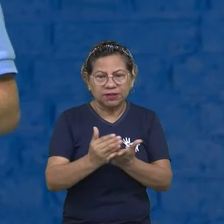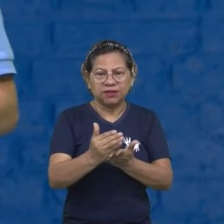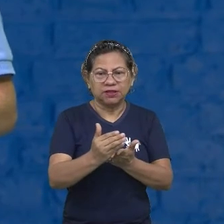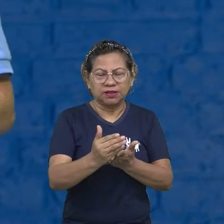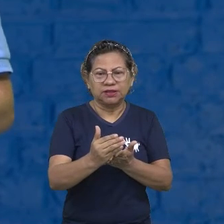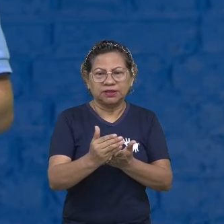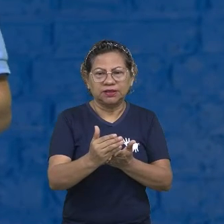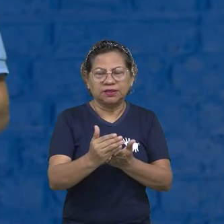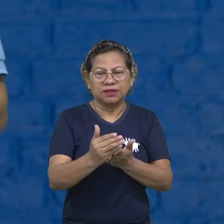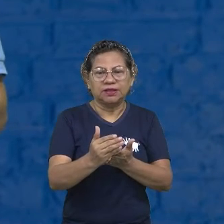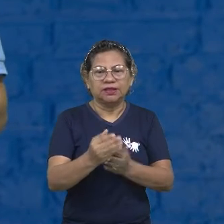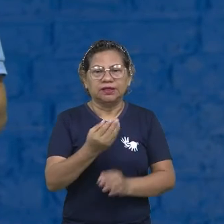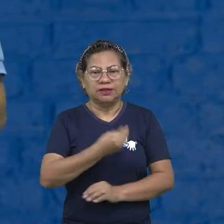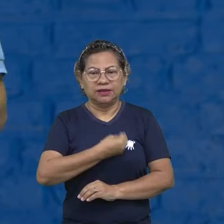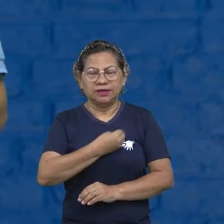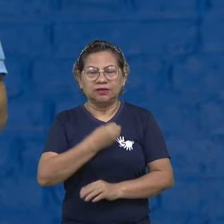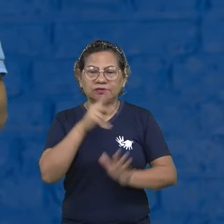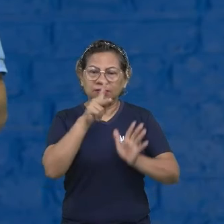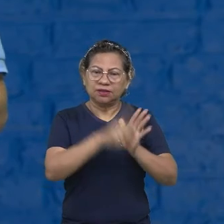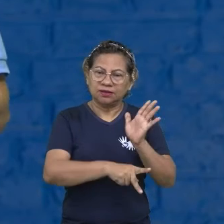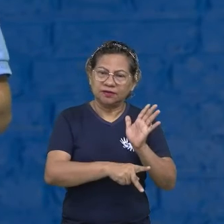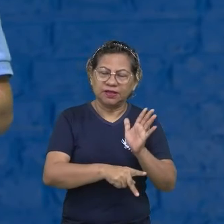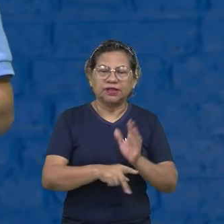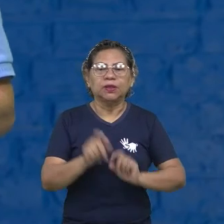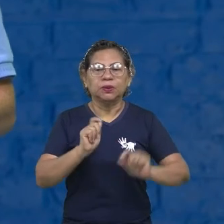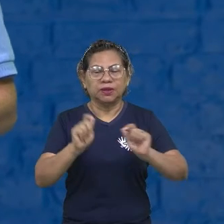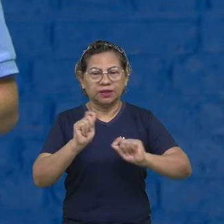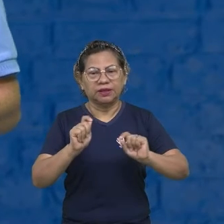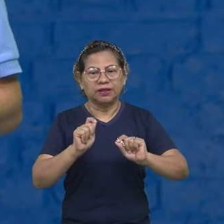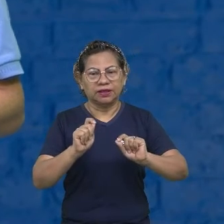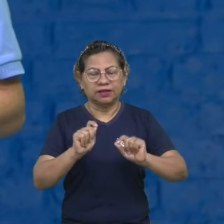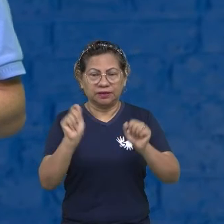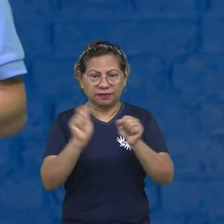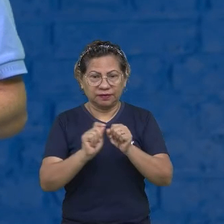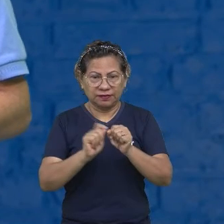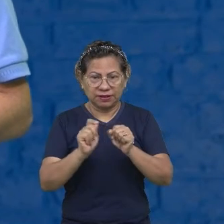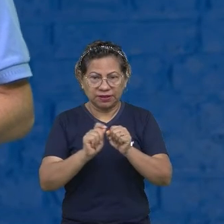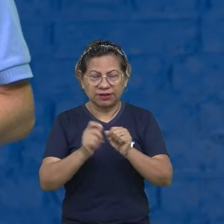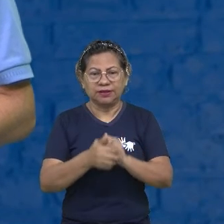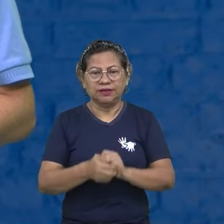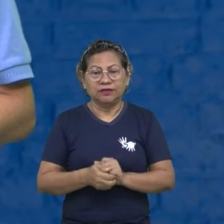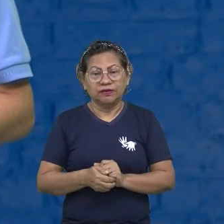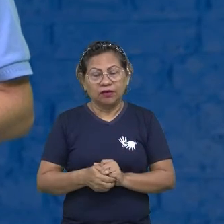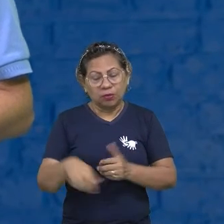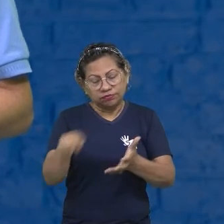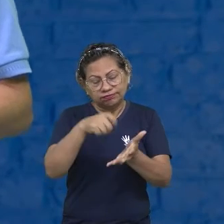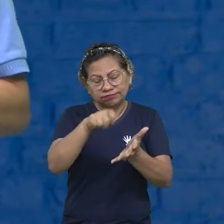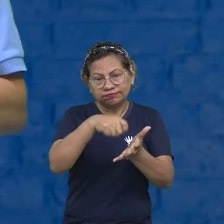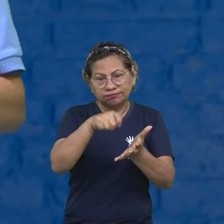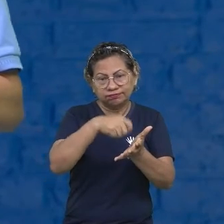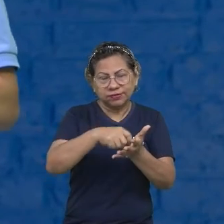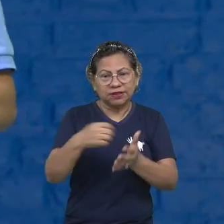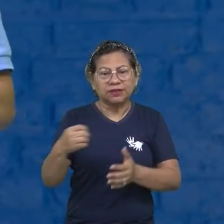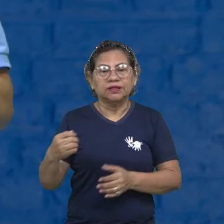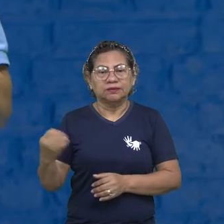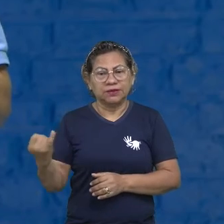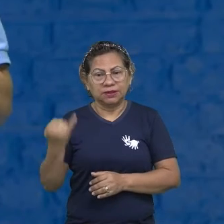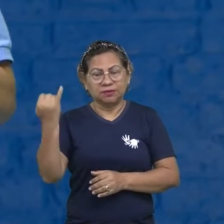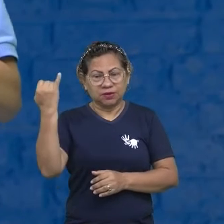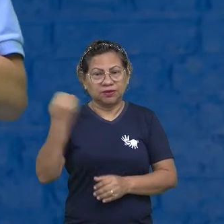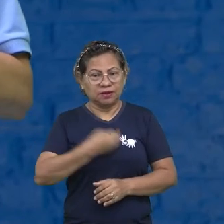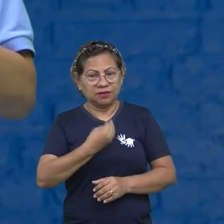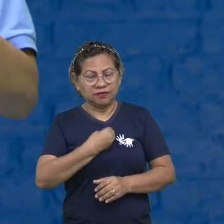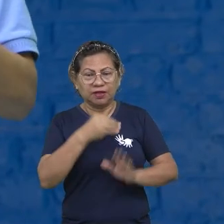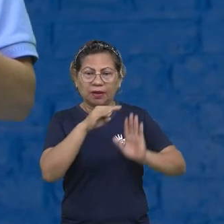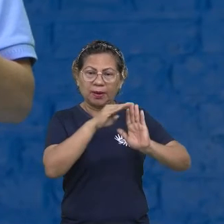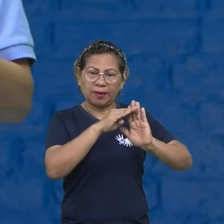nosso projeto de vida. Para começarmos a fazer o quê? O nosso rascunho. Isso quer dizer que você